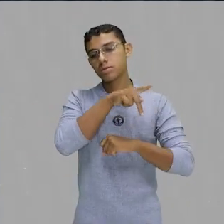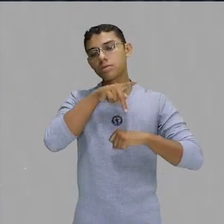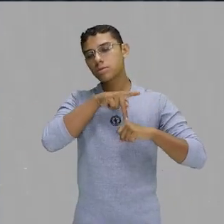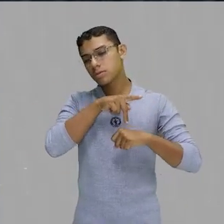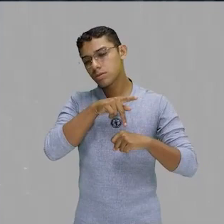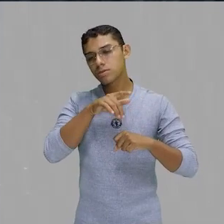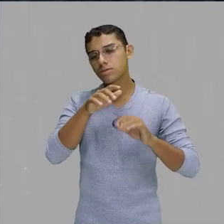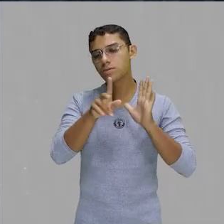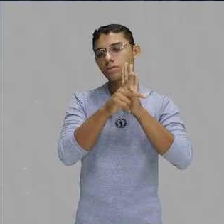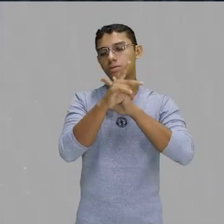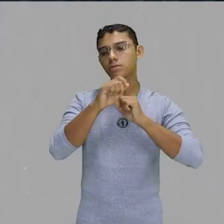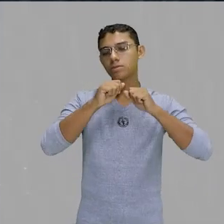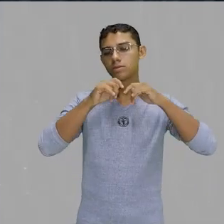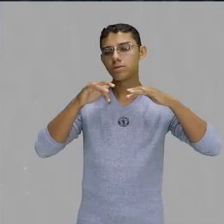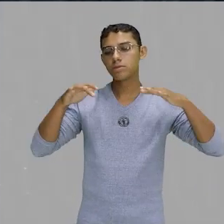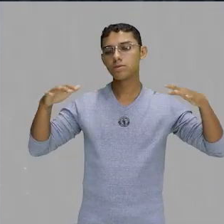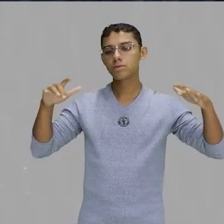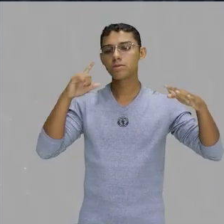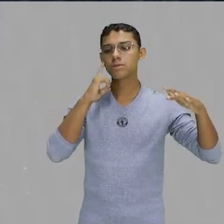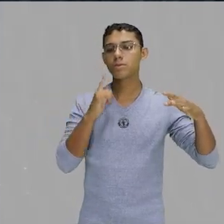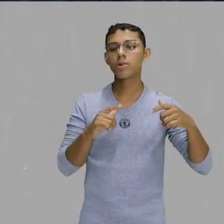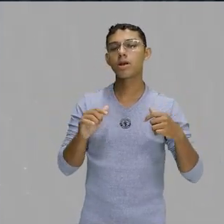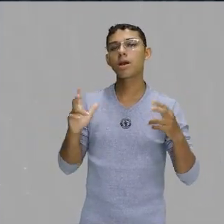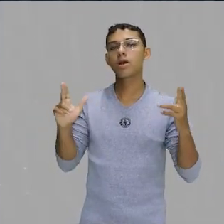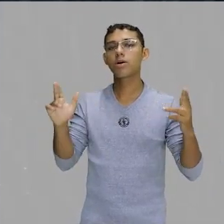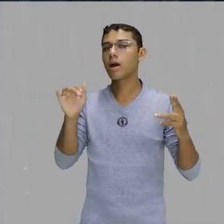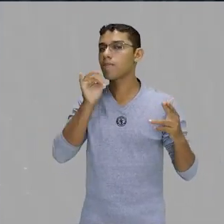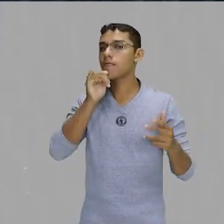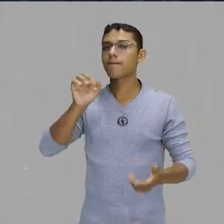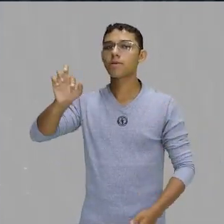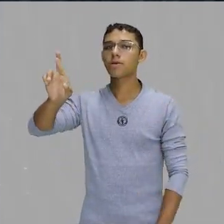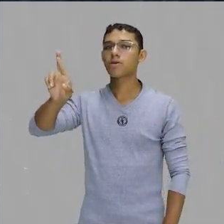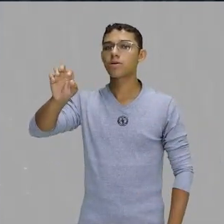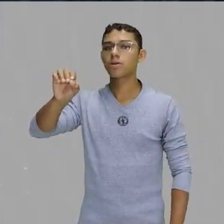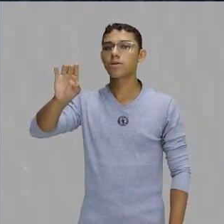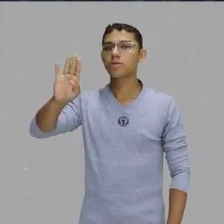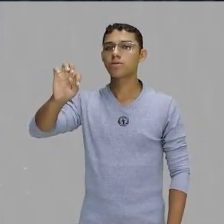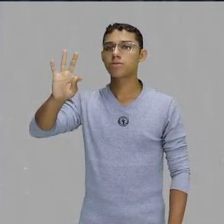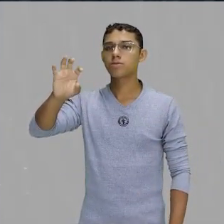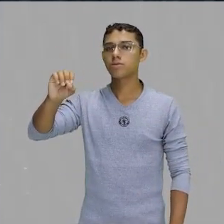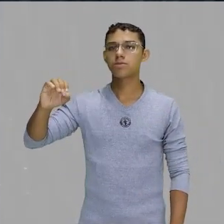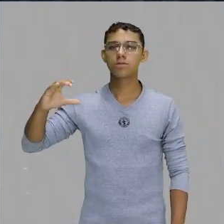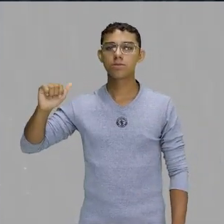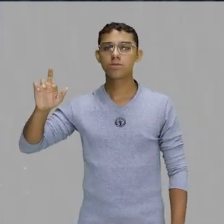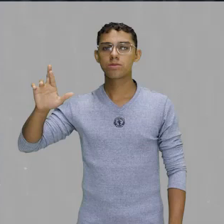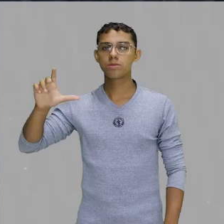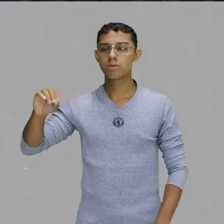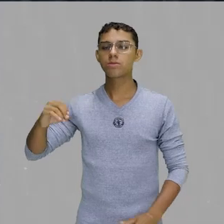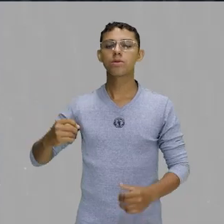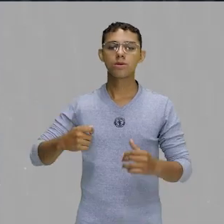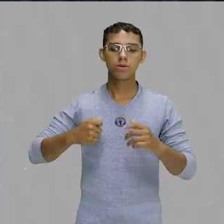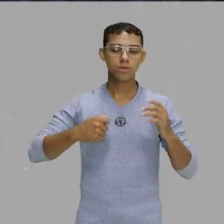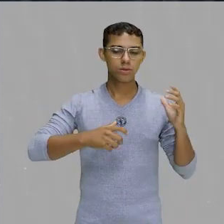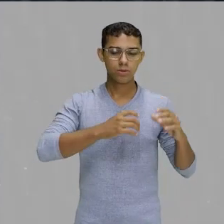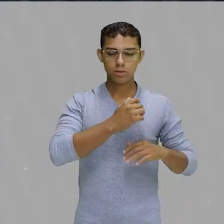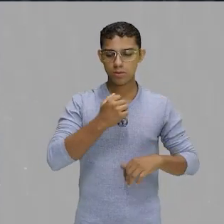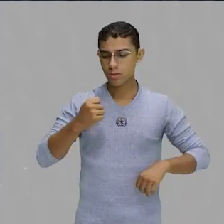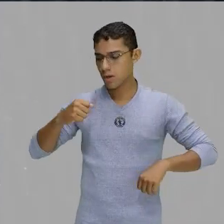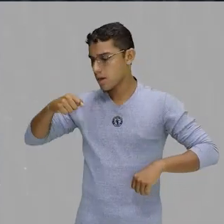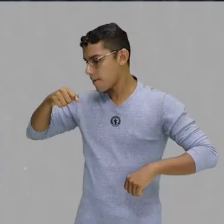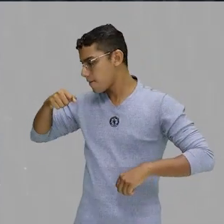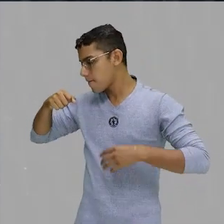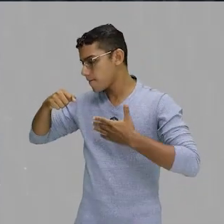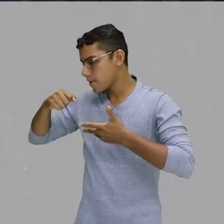hispanohablantes, como Roberto Carlos está para o Brasil e o mundo também, né? Então, são dois